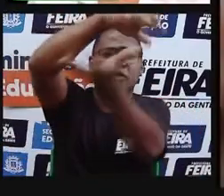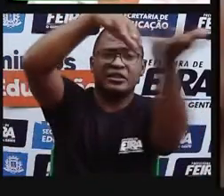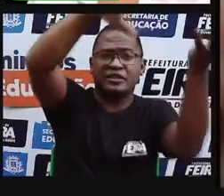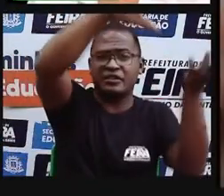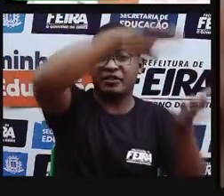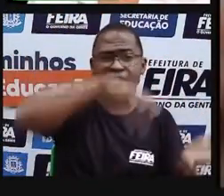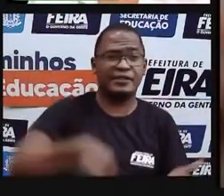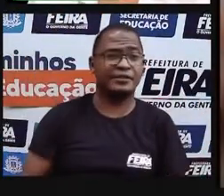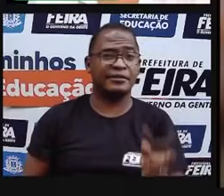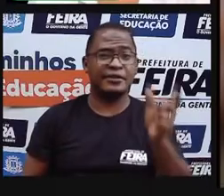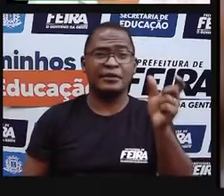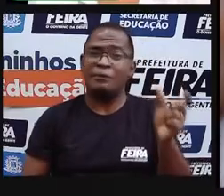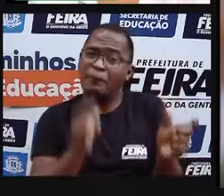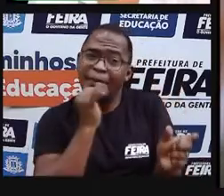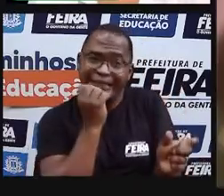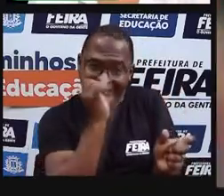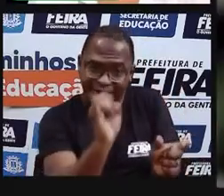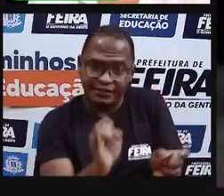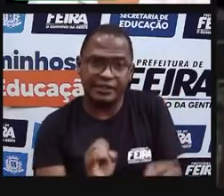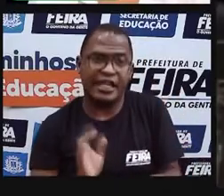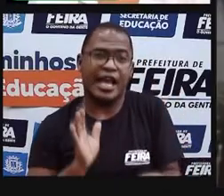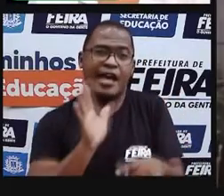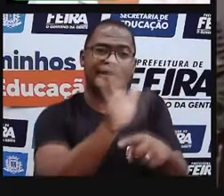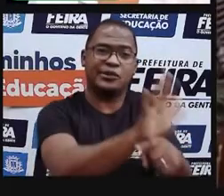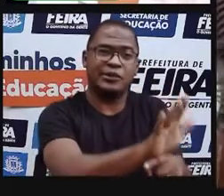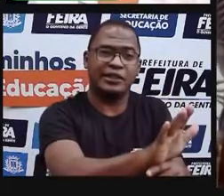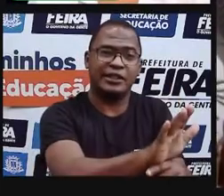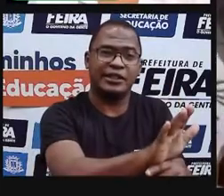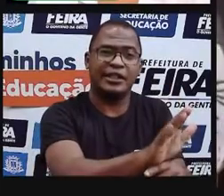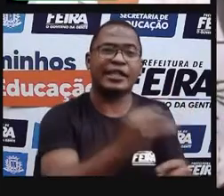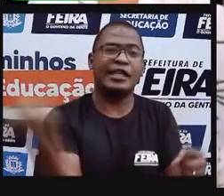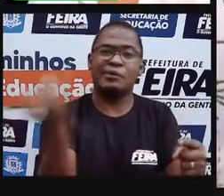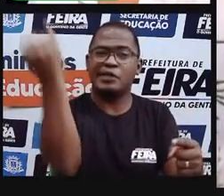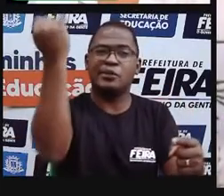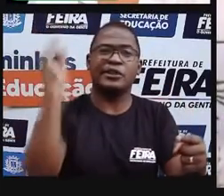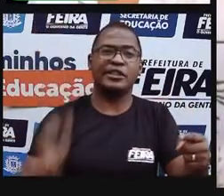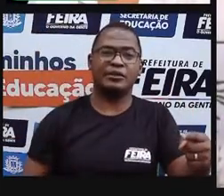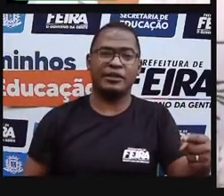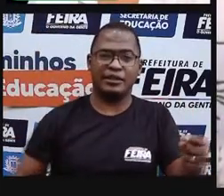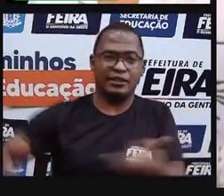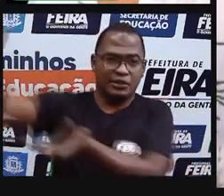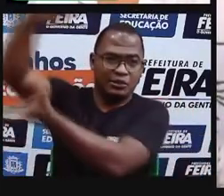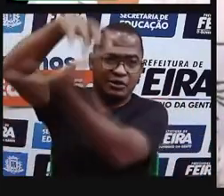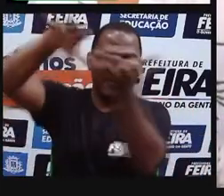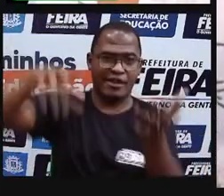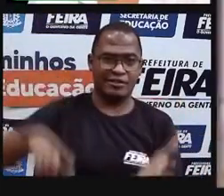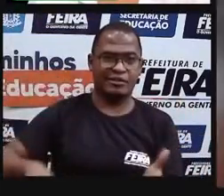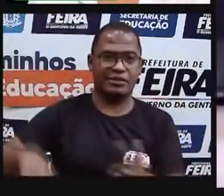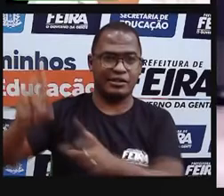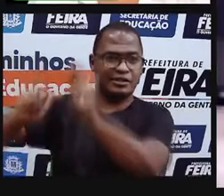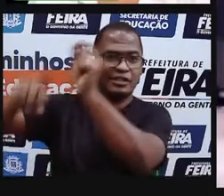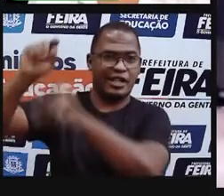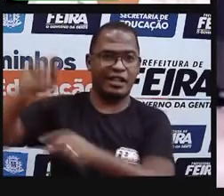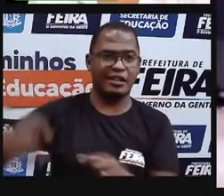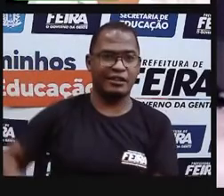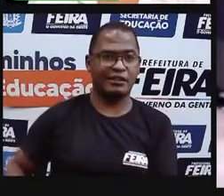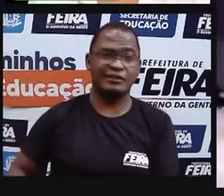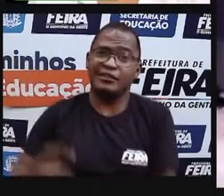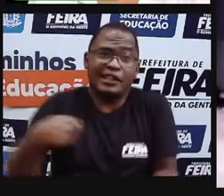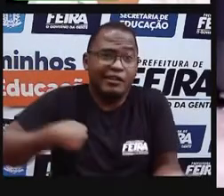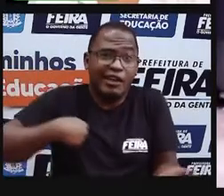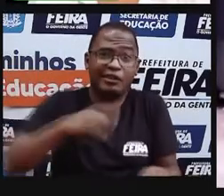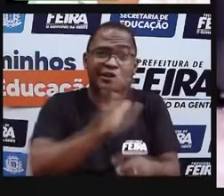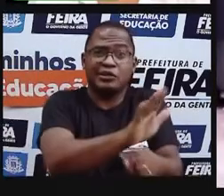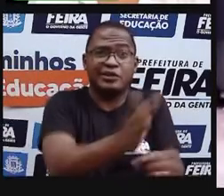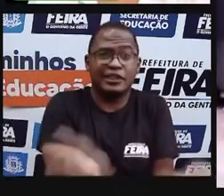E cuidado. Comece a reconhecer também o que realmente é importante para você e não para os outros. Entenda que não basta ter poder